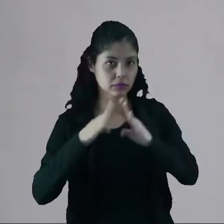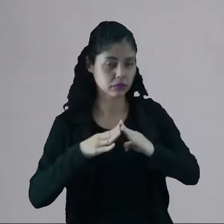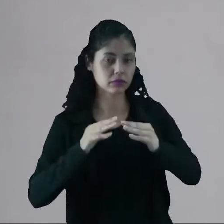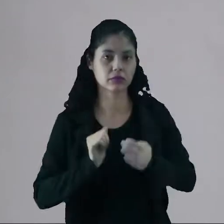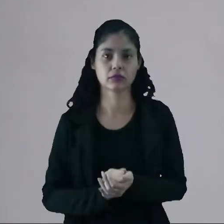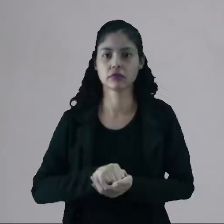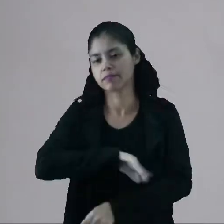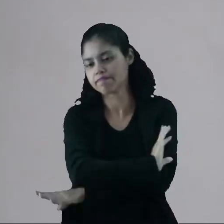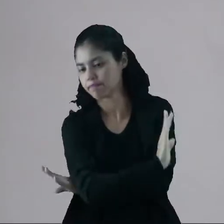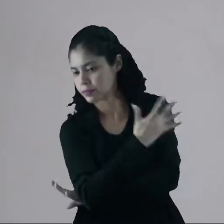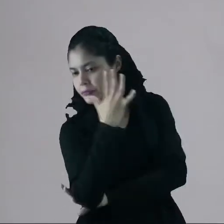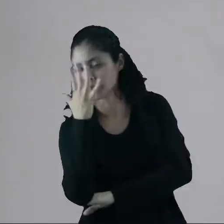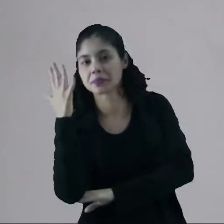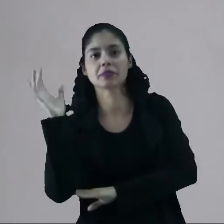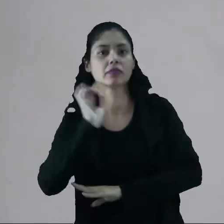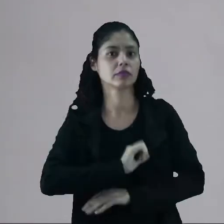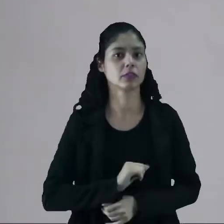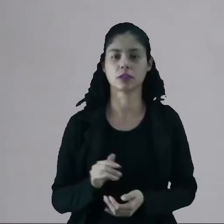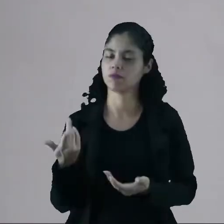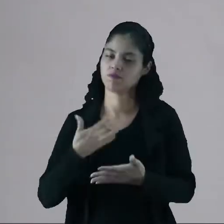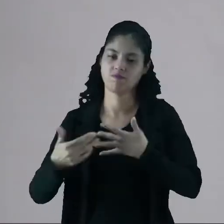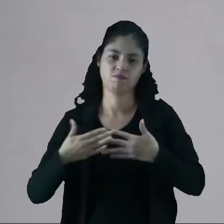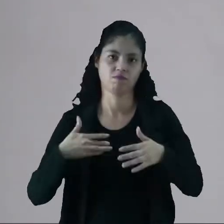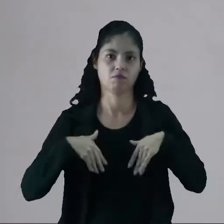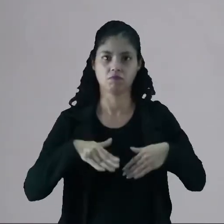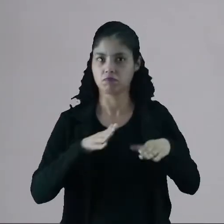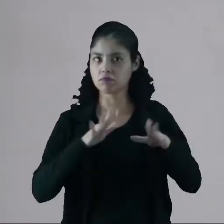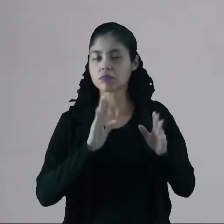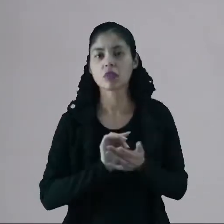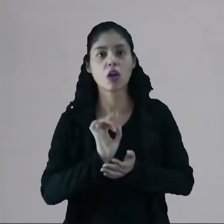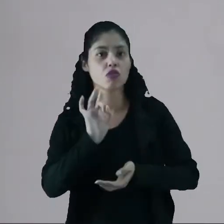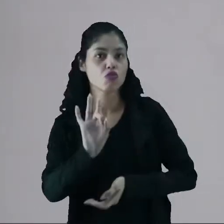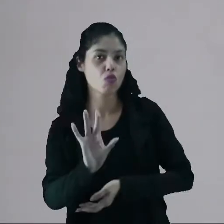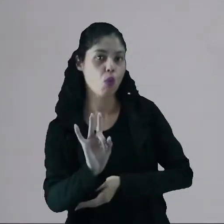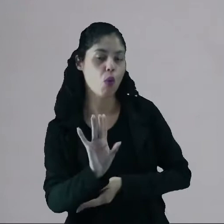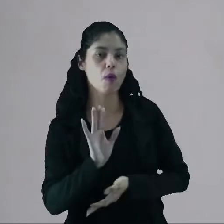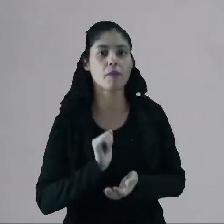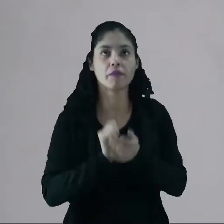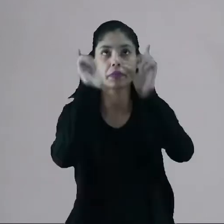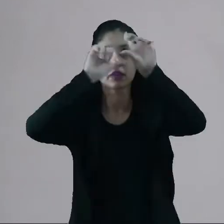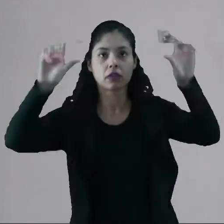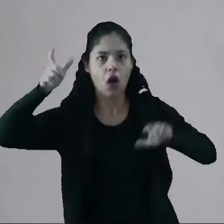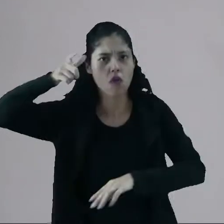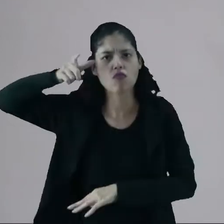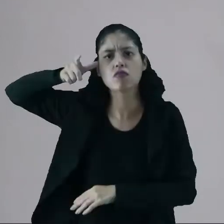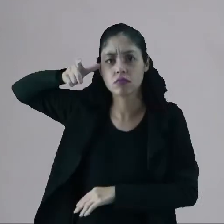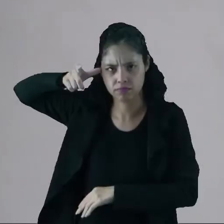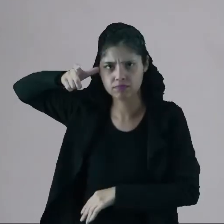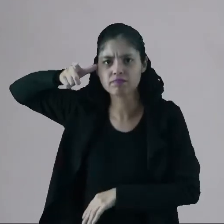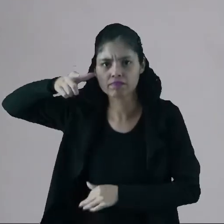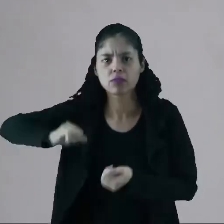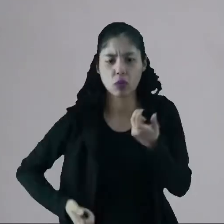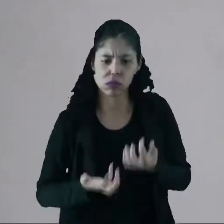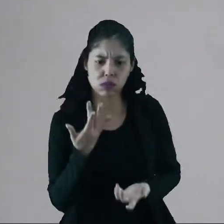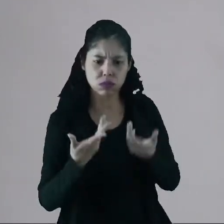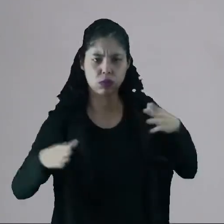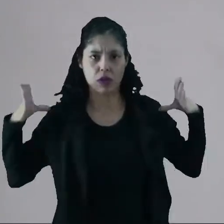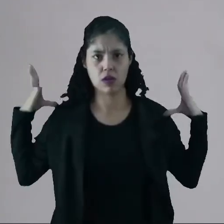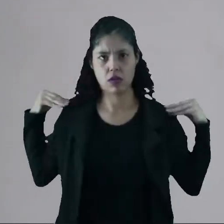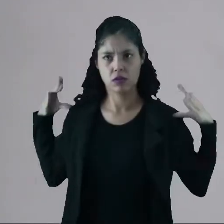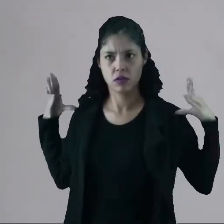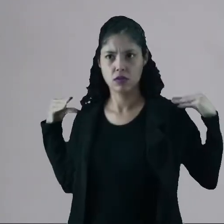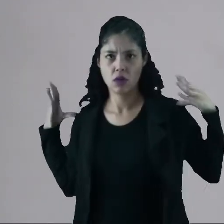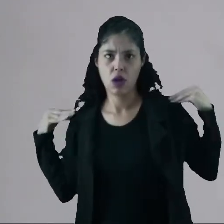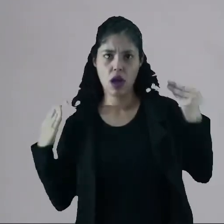ou paisagens, isso não importava. Os cenários eram apenas céu, inferno, eram cenas de anjos,